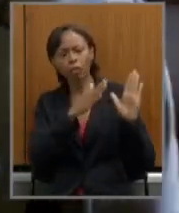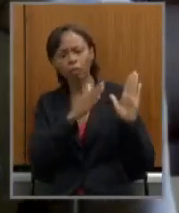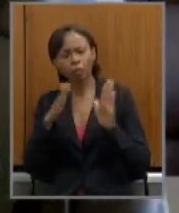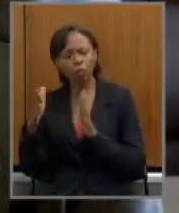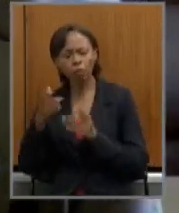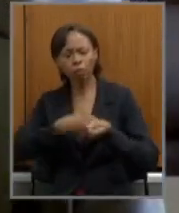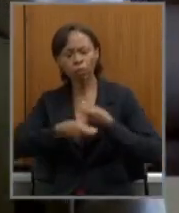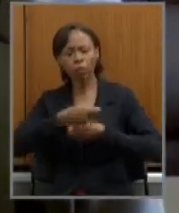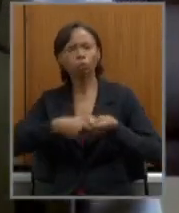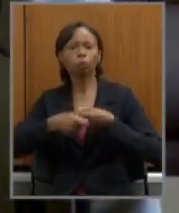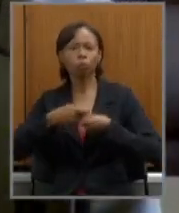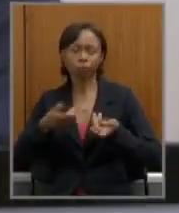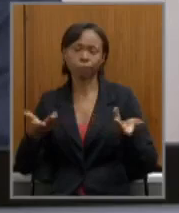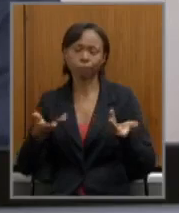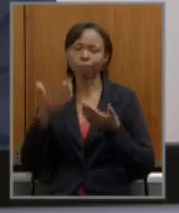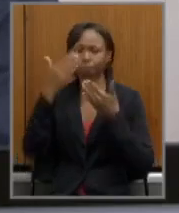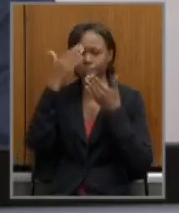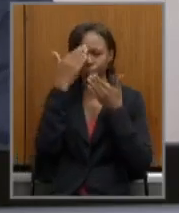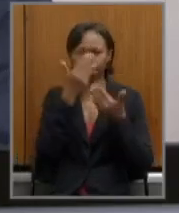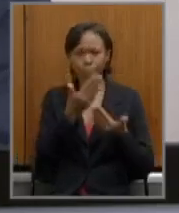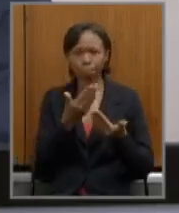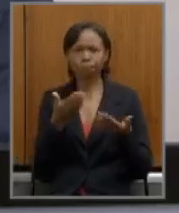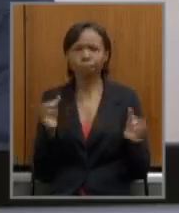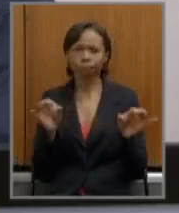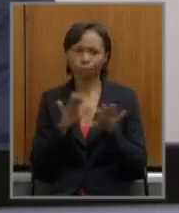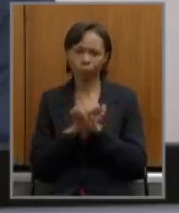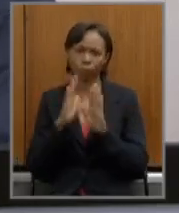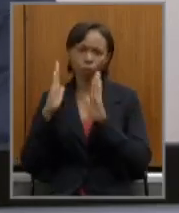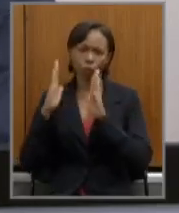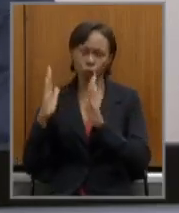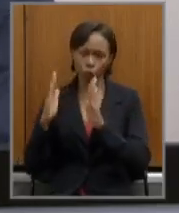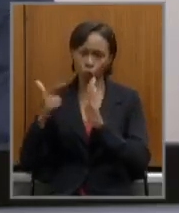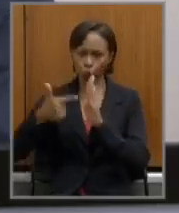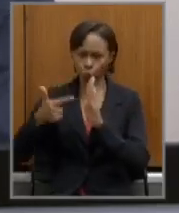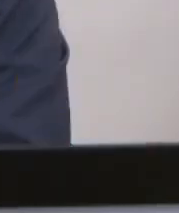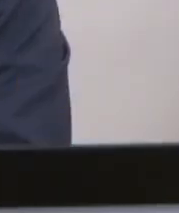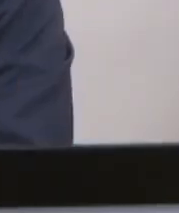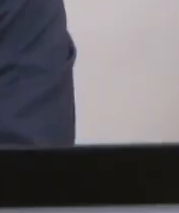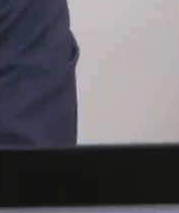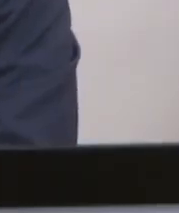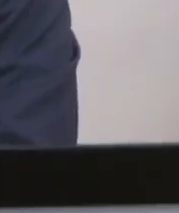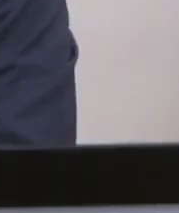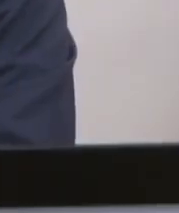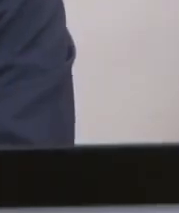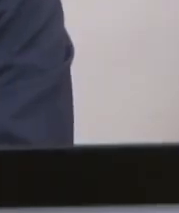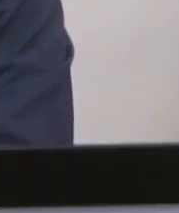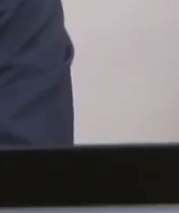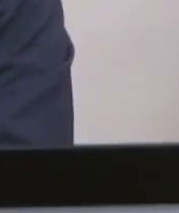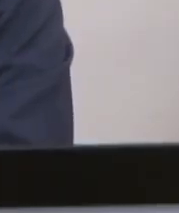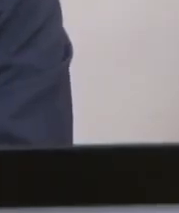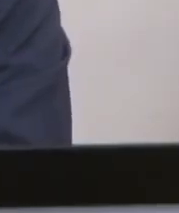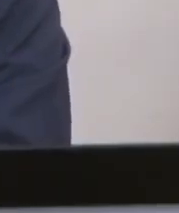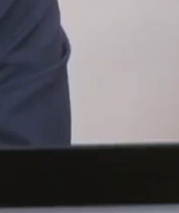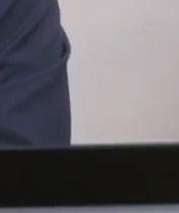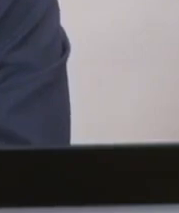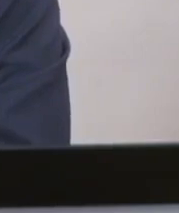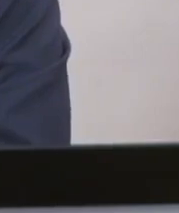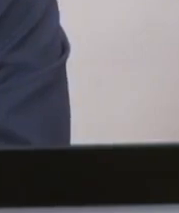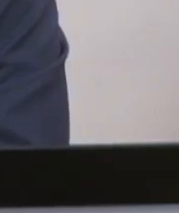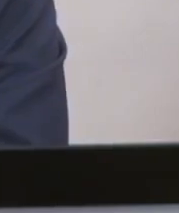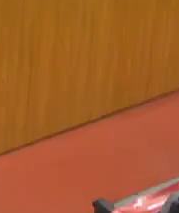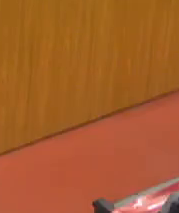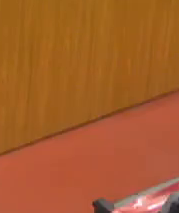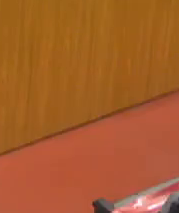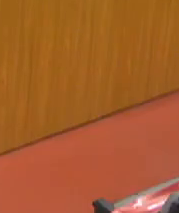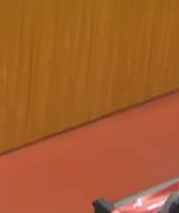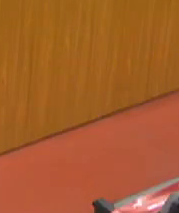econômico Obrigado fechando o segundo bloco agora a deputada Beatriz Serqueira Presidente Cristiano